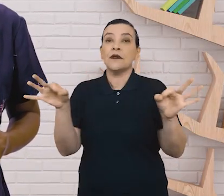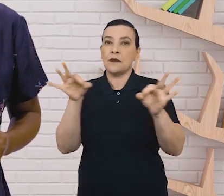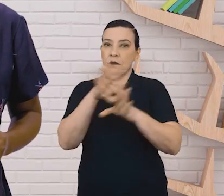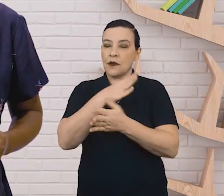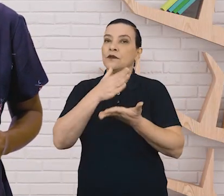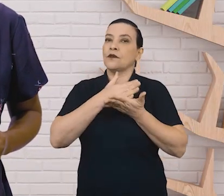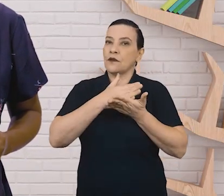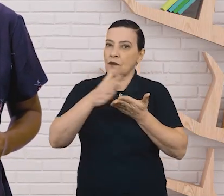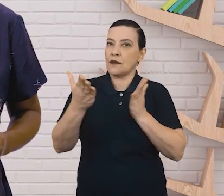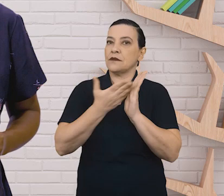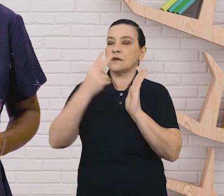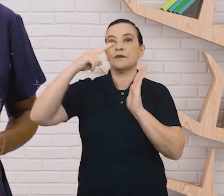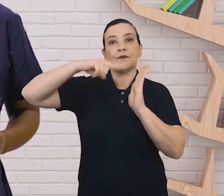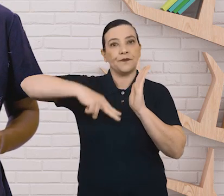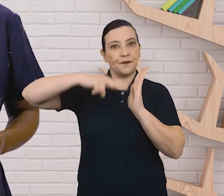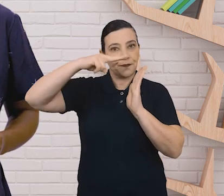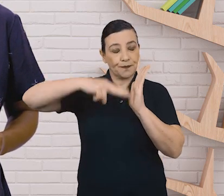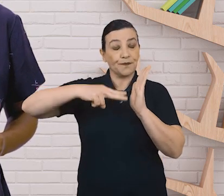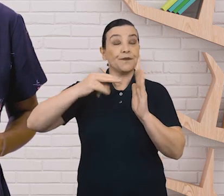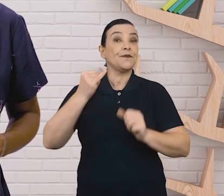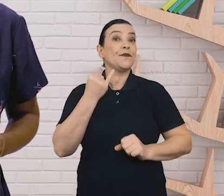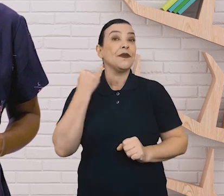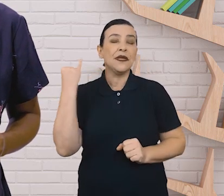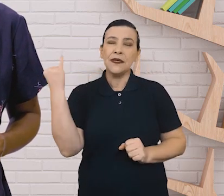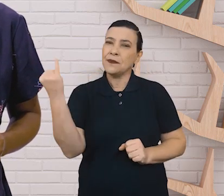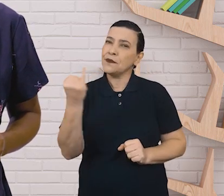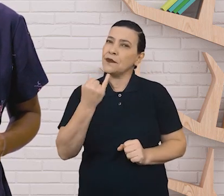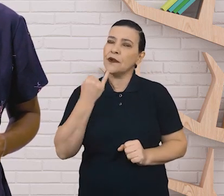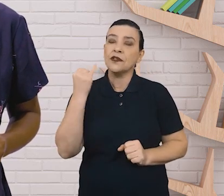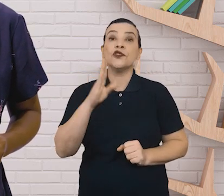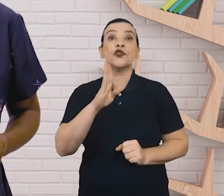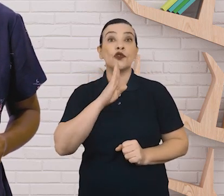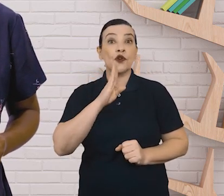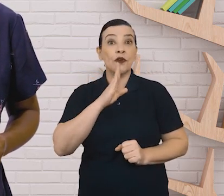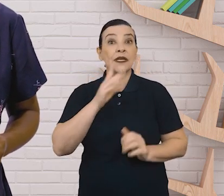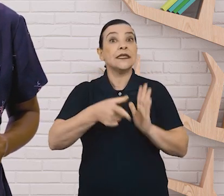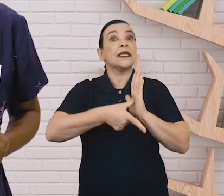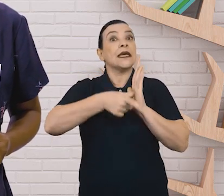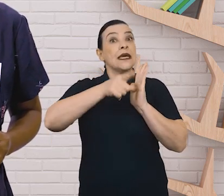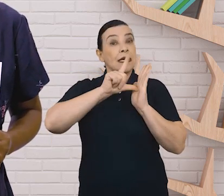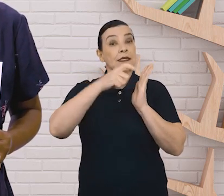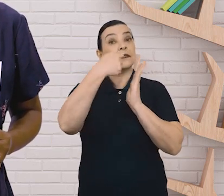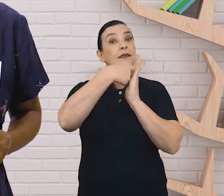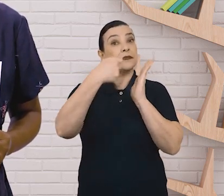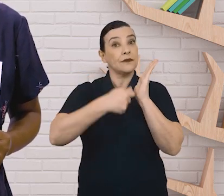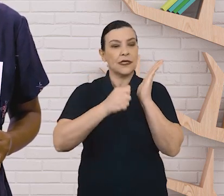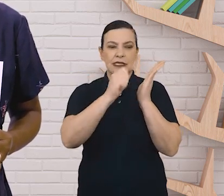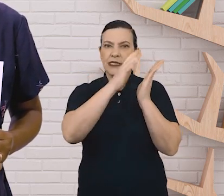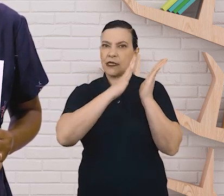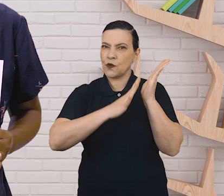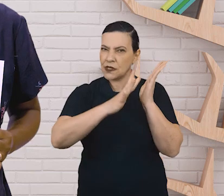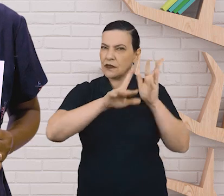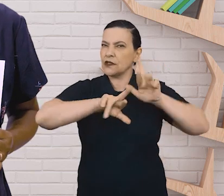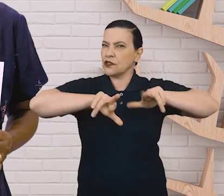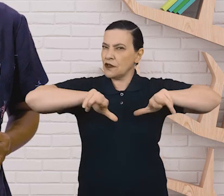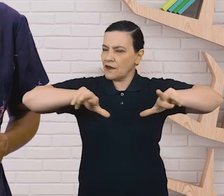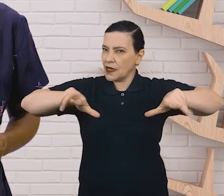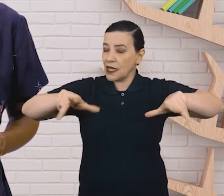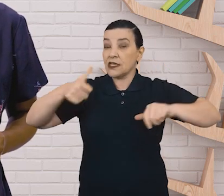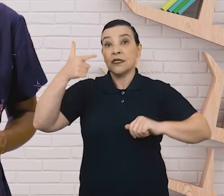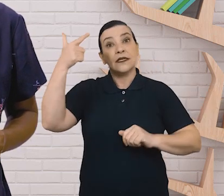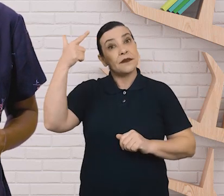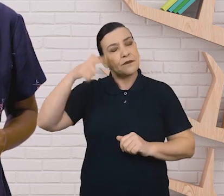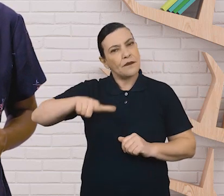livro. Para realizar uma boa leitura dialogada, é importante conhecer bem o texto e as ilustrações. Além disso,